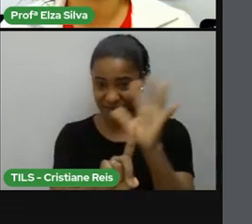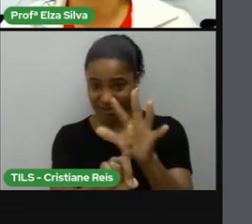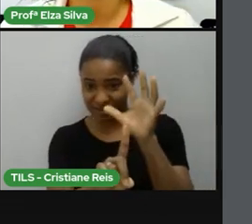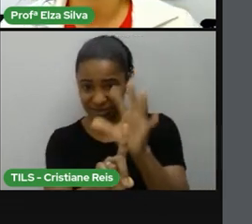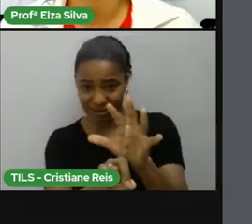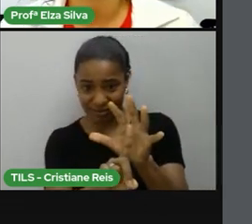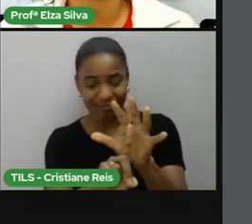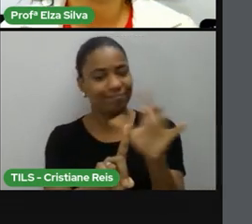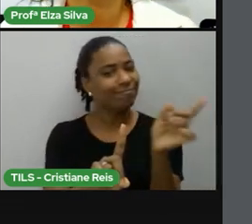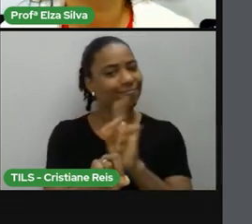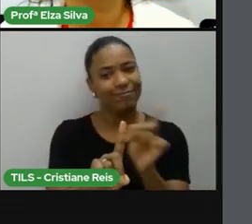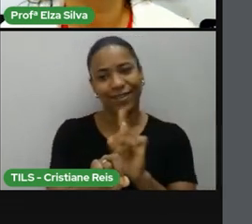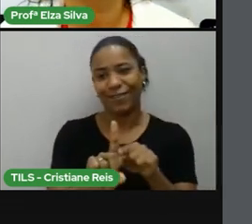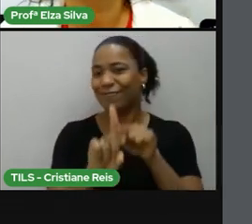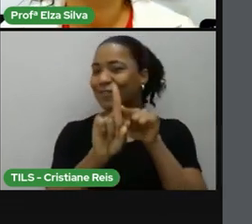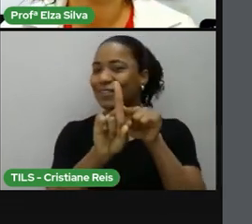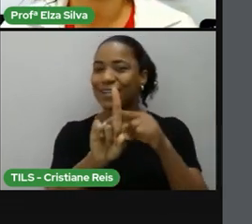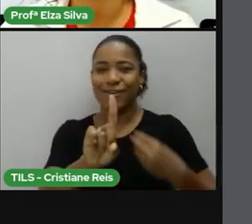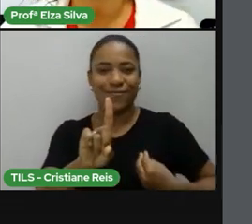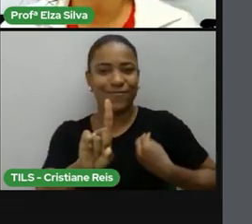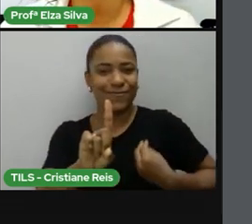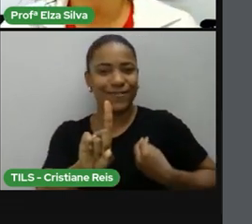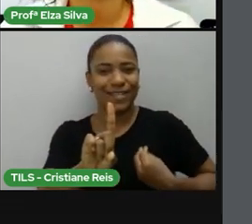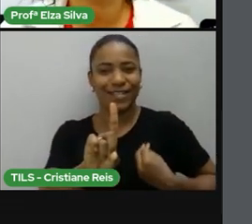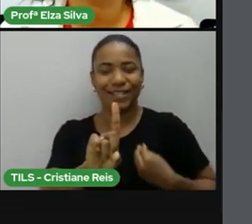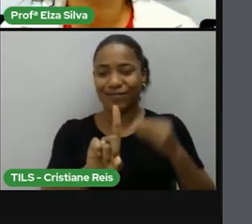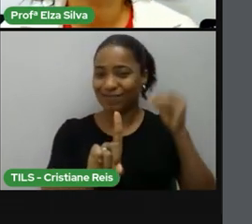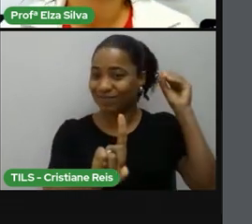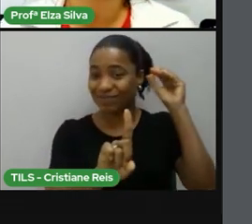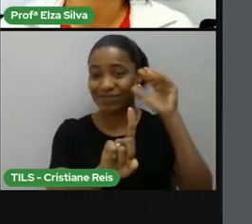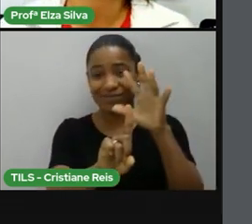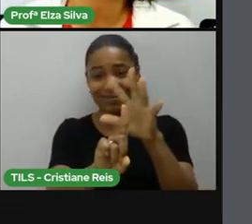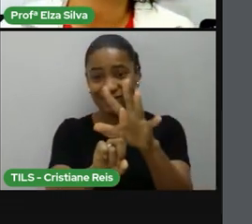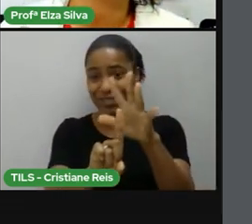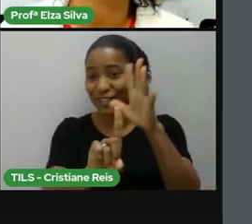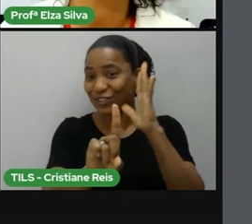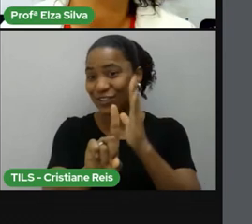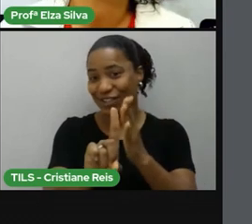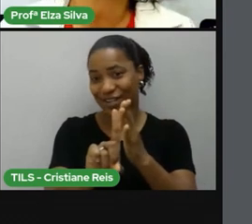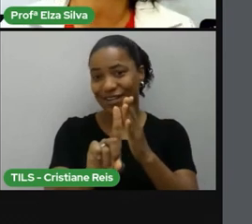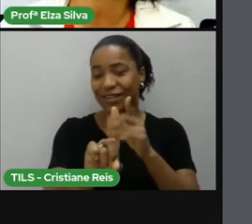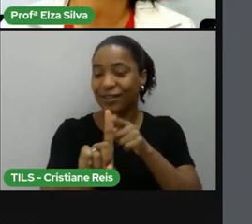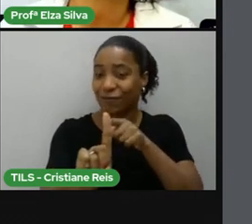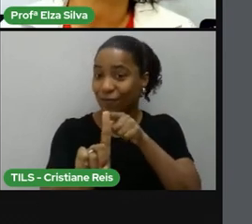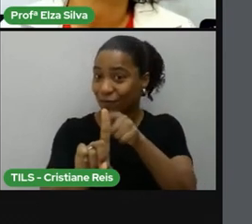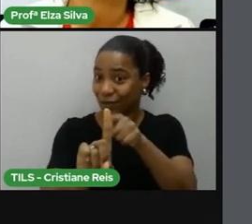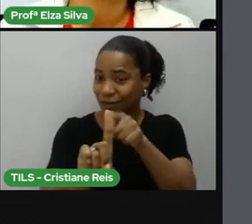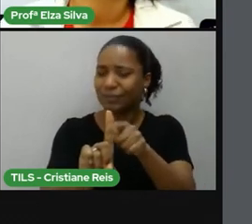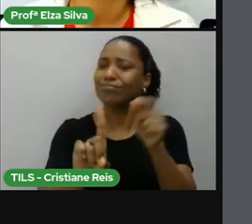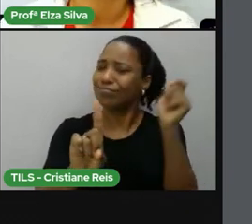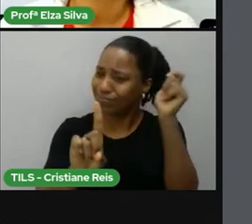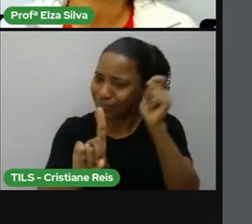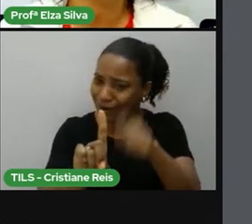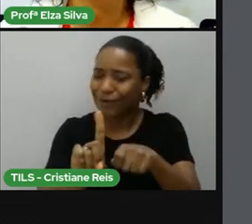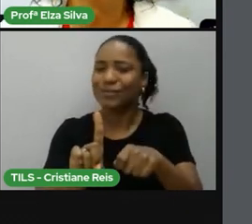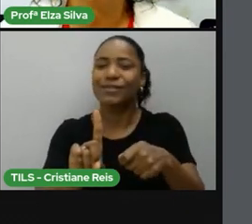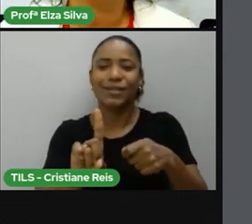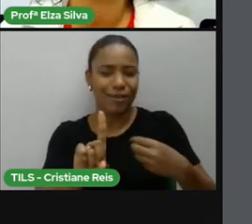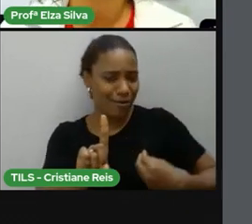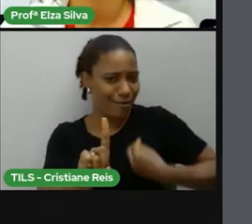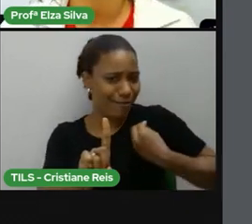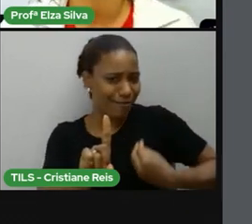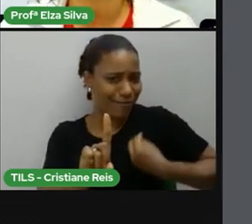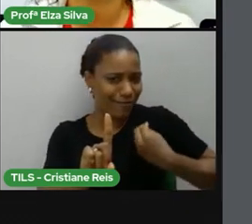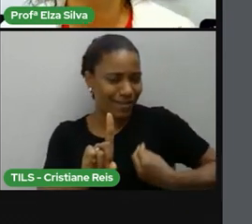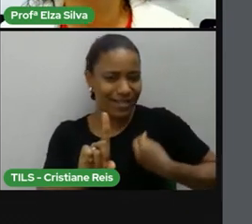Você já tem um milagre da vida e já tem a chance de você mesmo escrever com linhas de